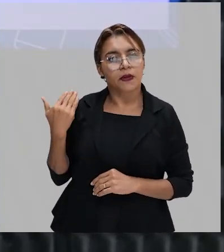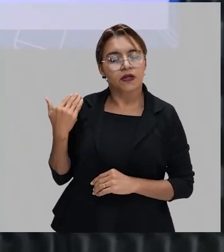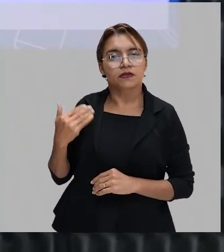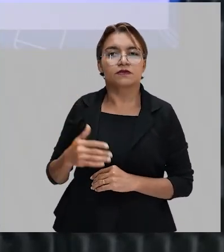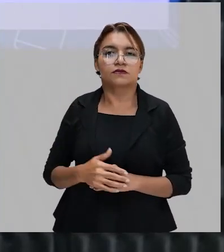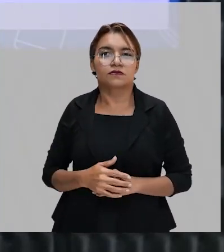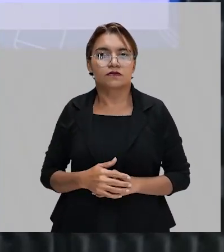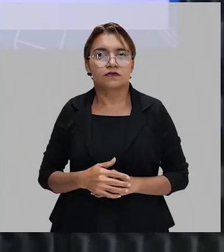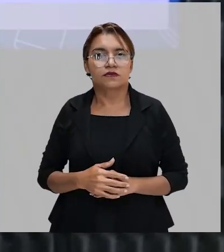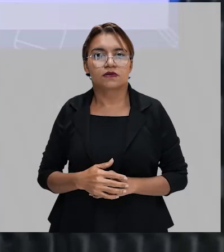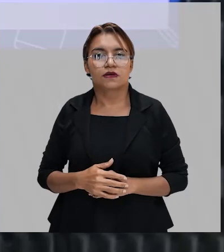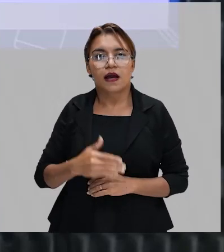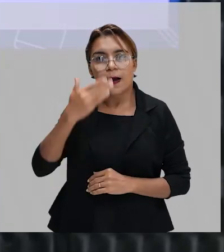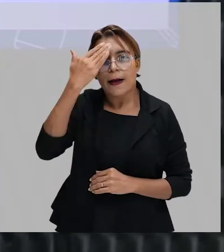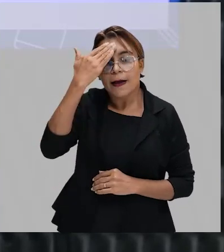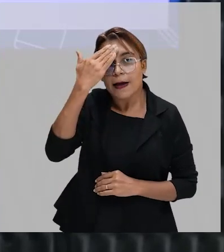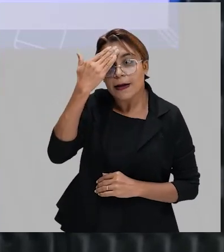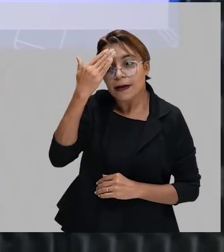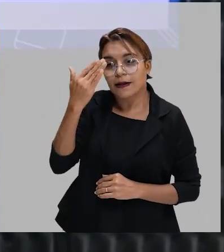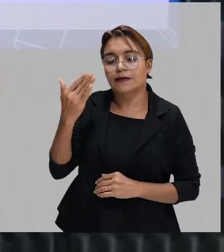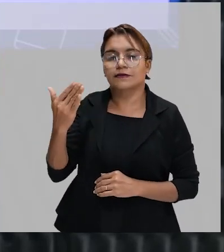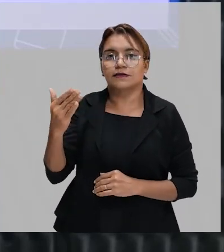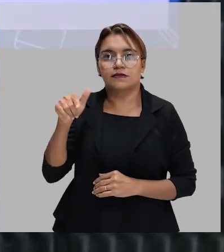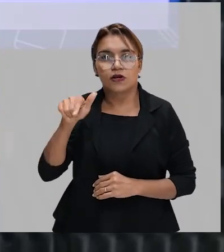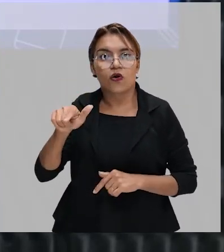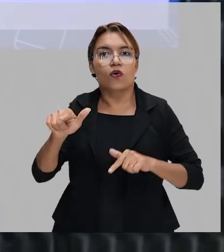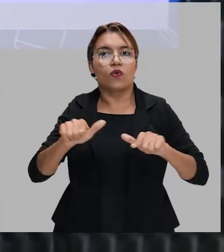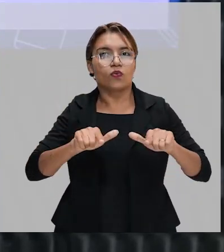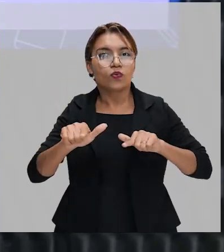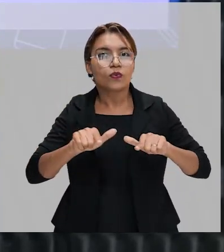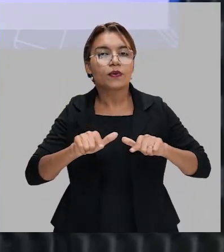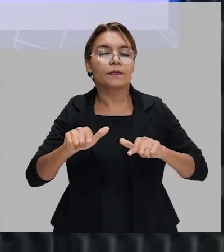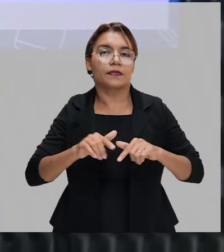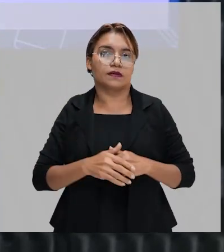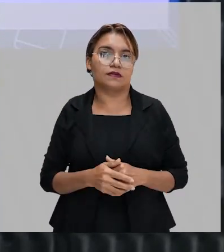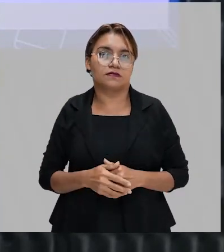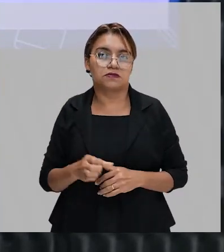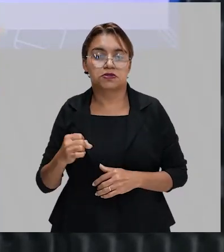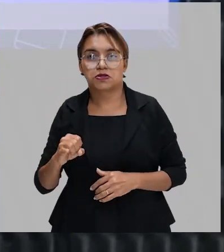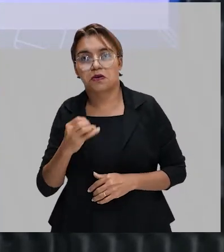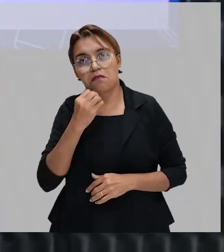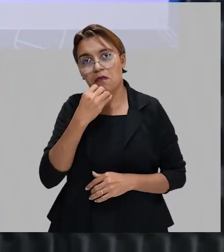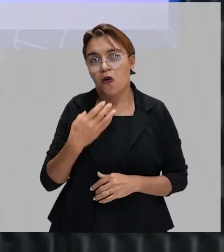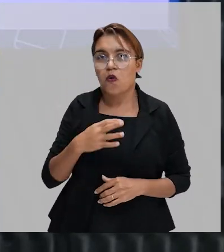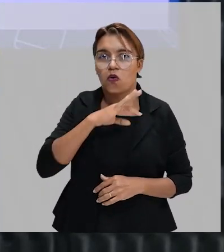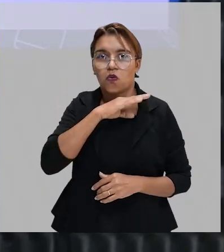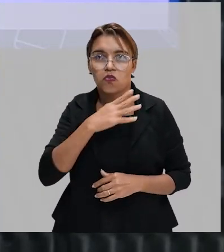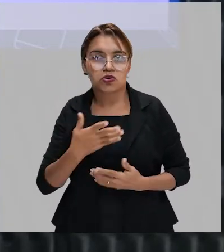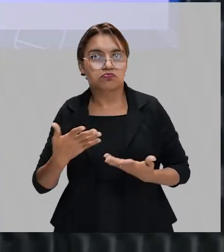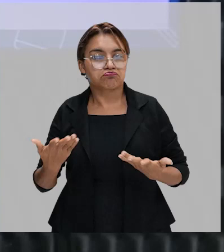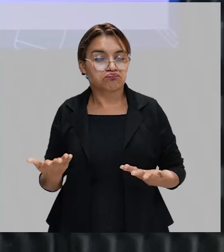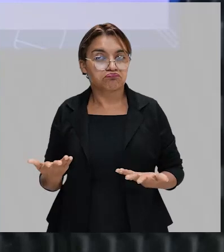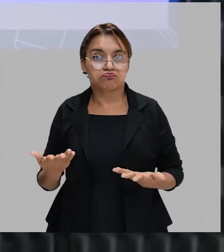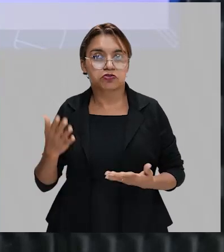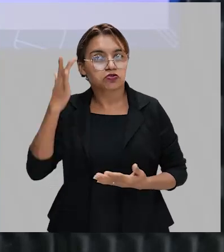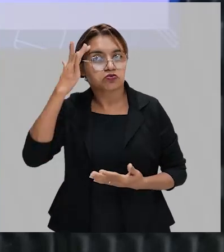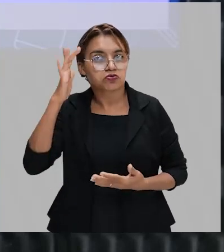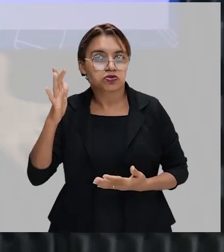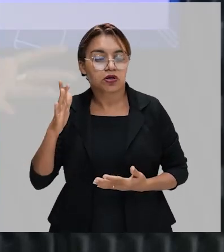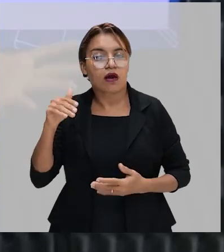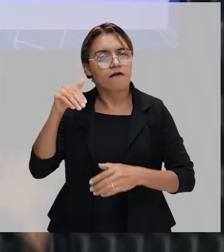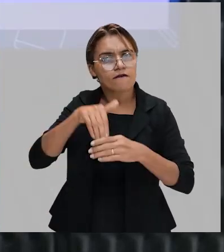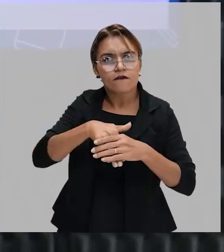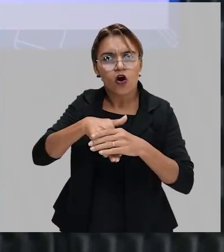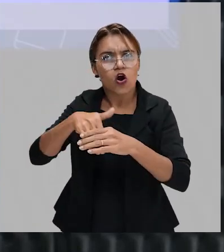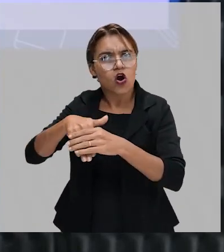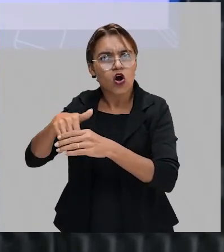muita gratidão ao emprego que ela tinha em função que ele tinha dado. Então, se ele era bom, se ele era ruim, se ele roubava, se ele não roubava, ela ia votar nele